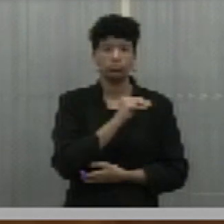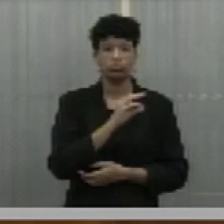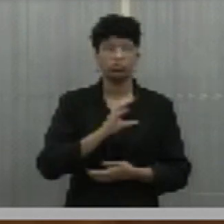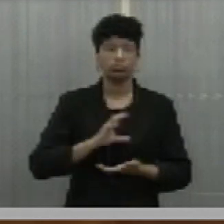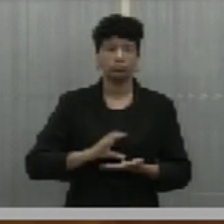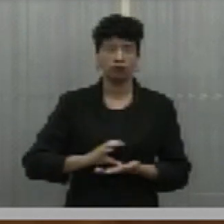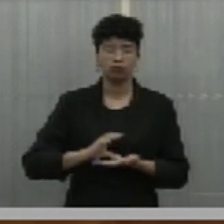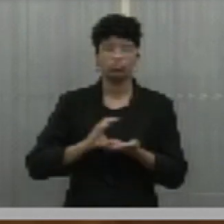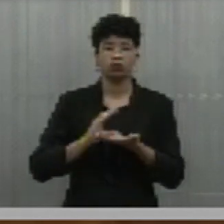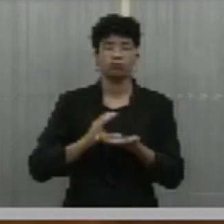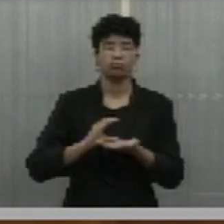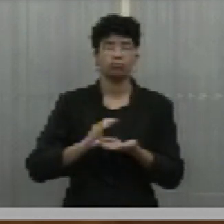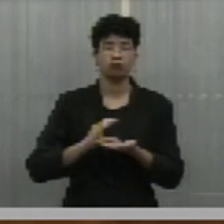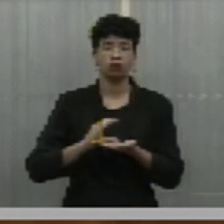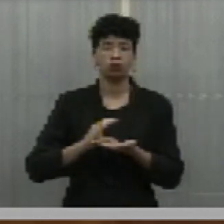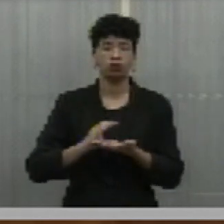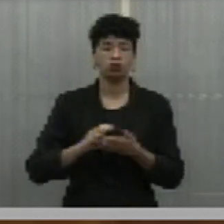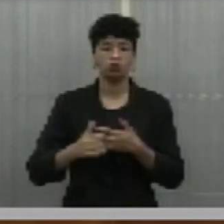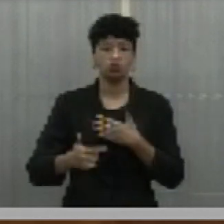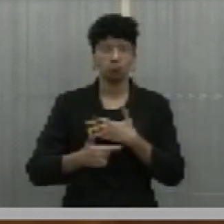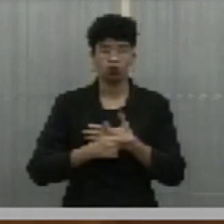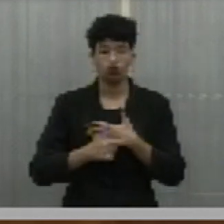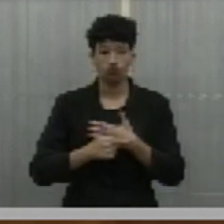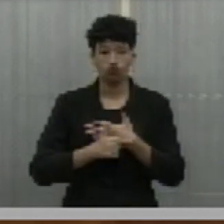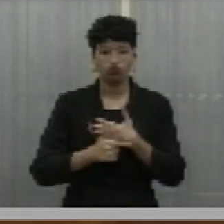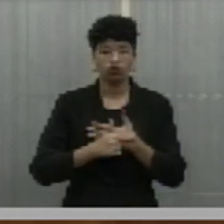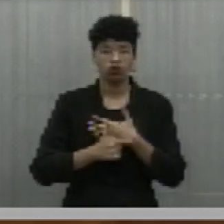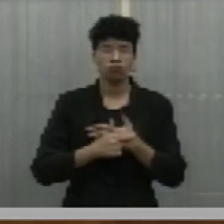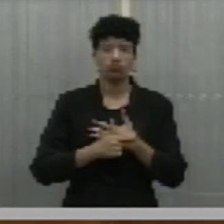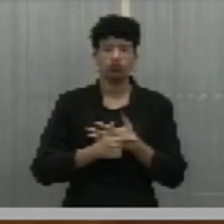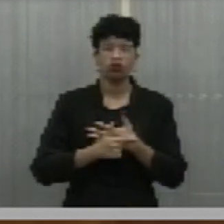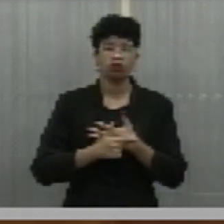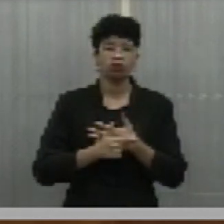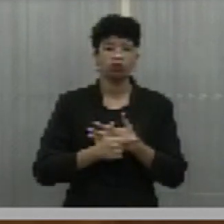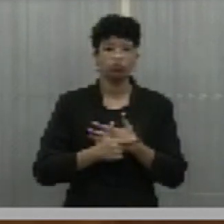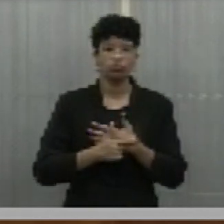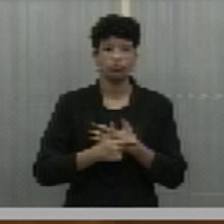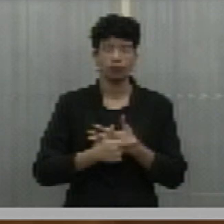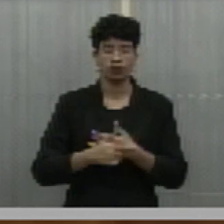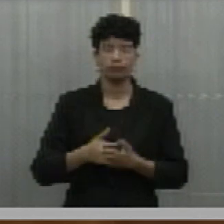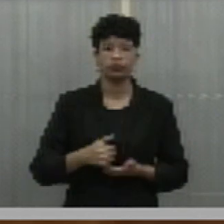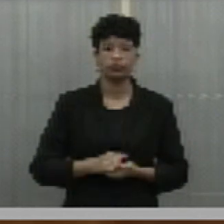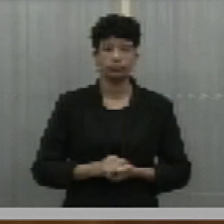conselho de funções equivalentes ao Conselho Estadual de Educação.